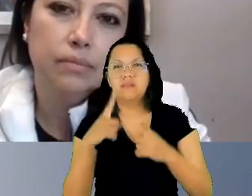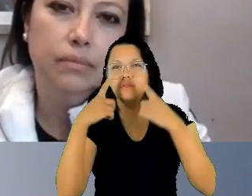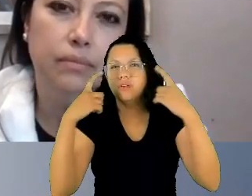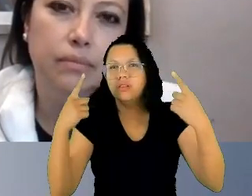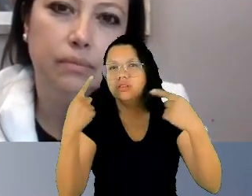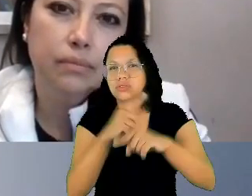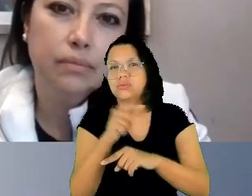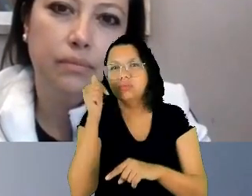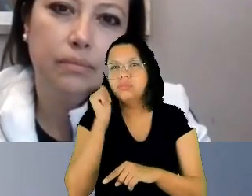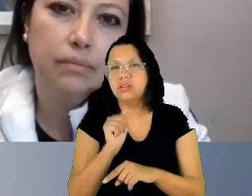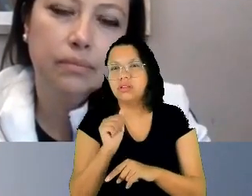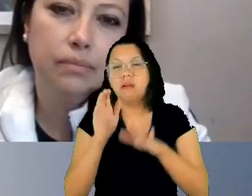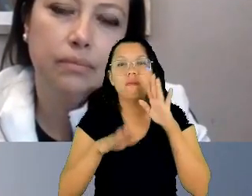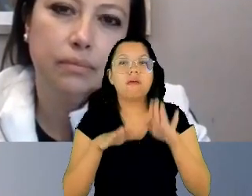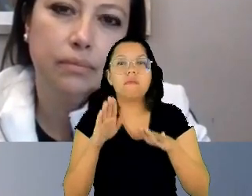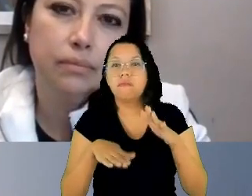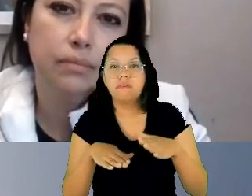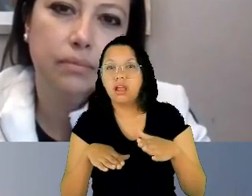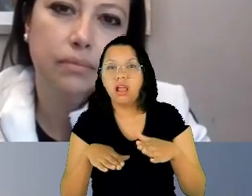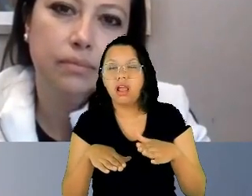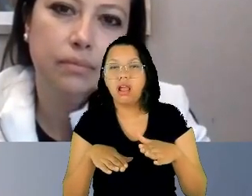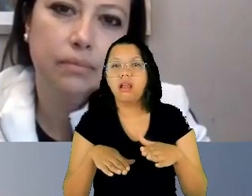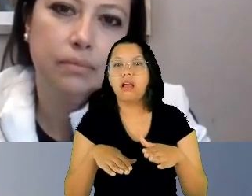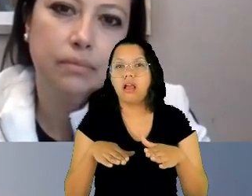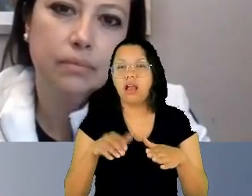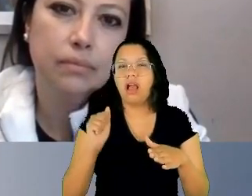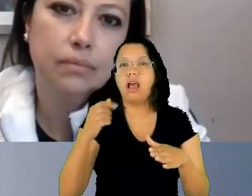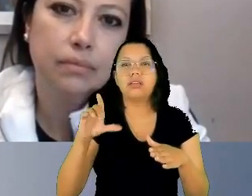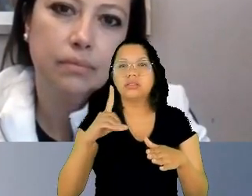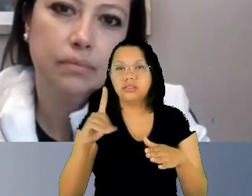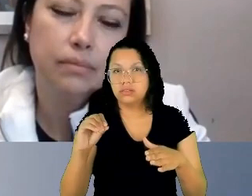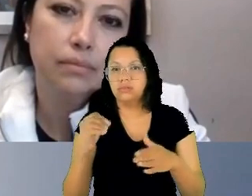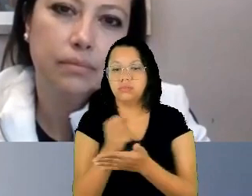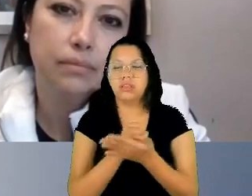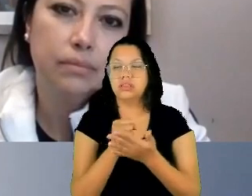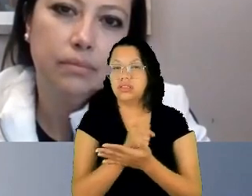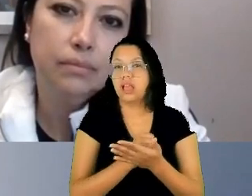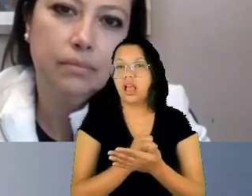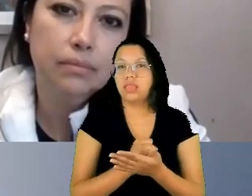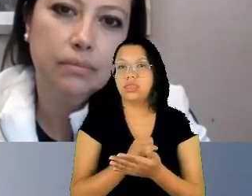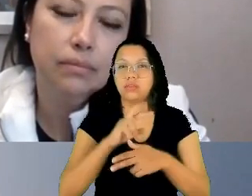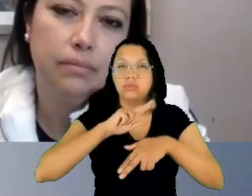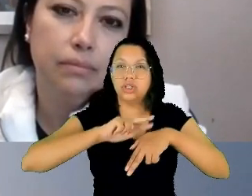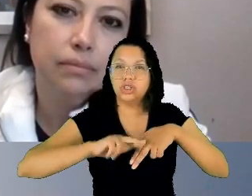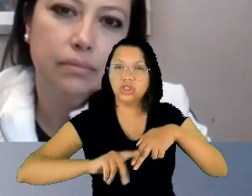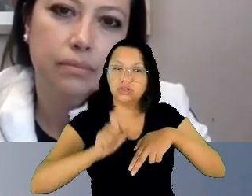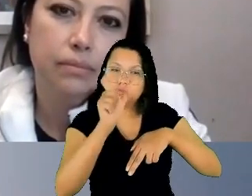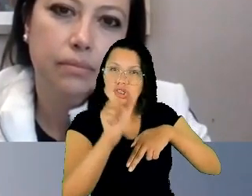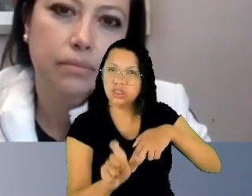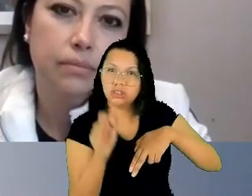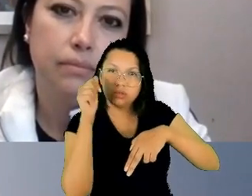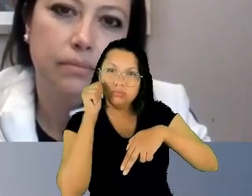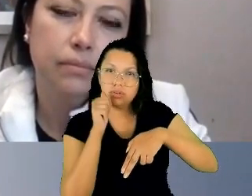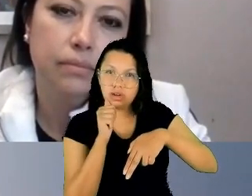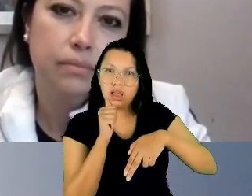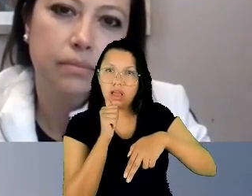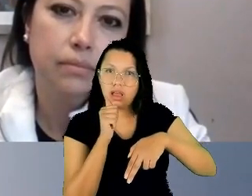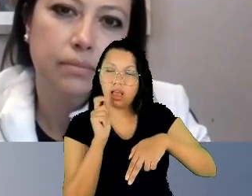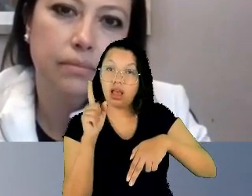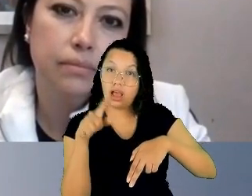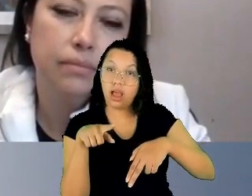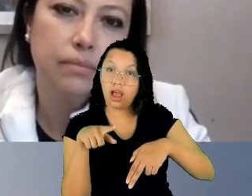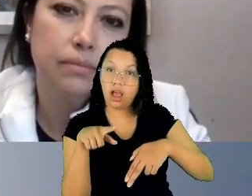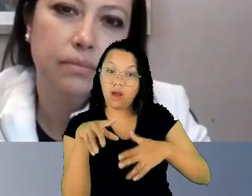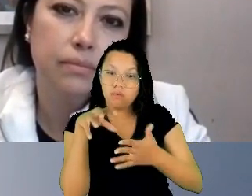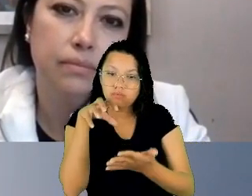baseada no gênero, ser mulher é um ponto central para esta violência que causa